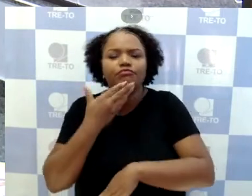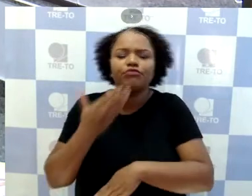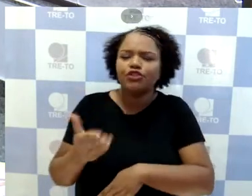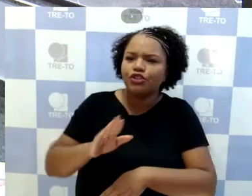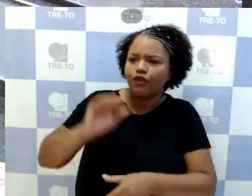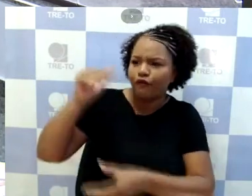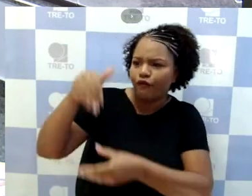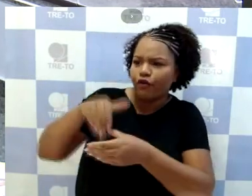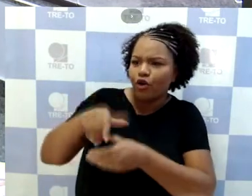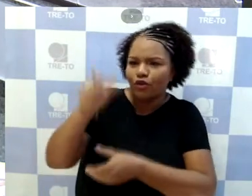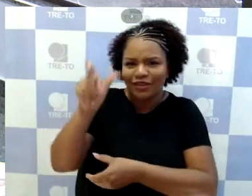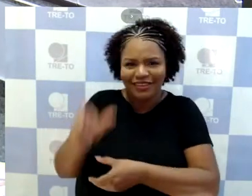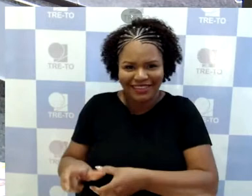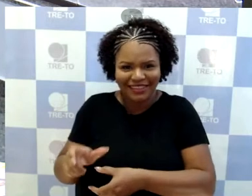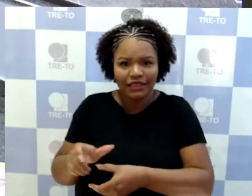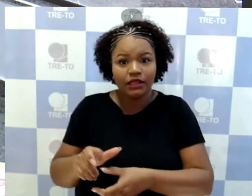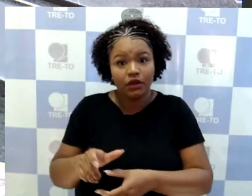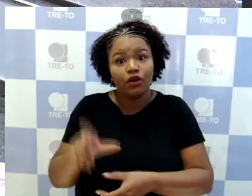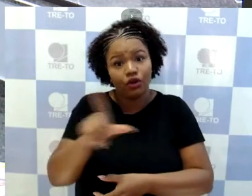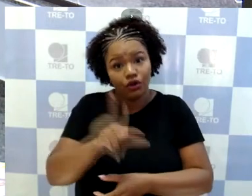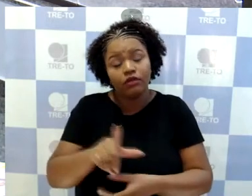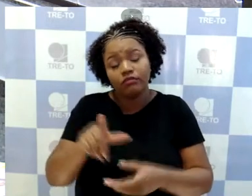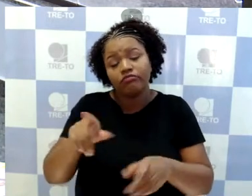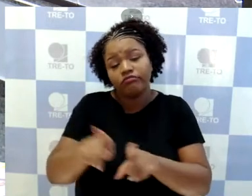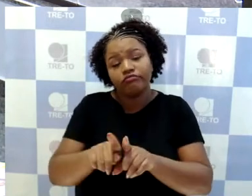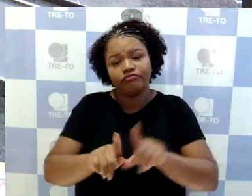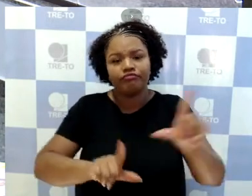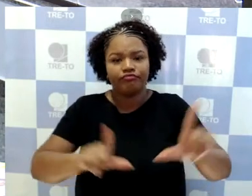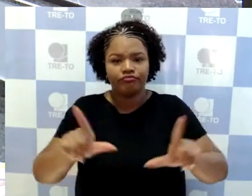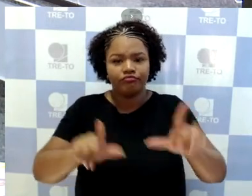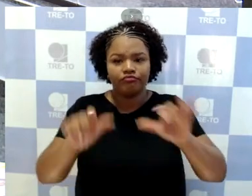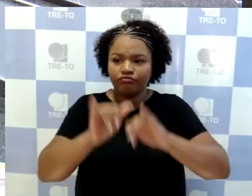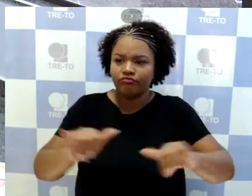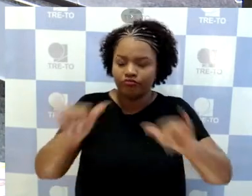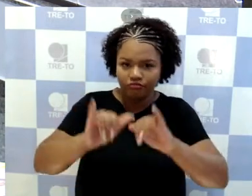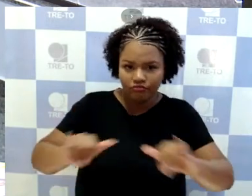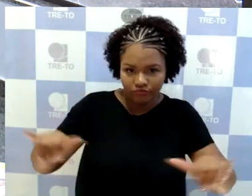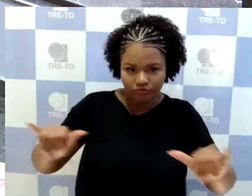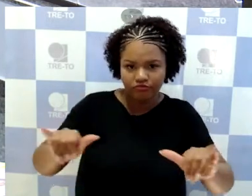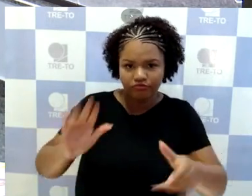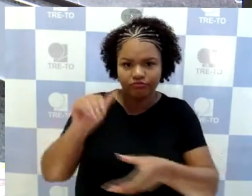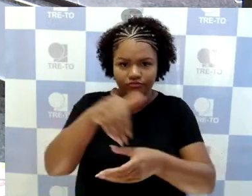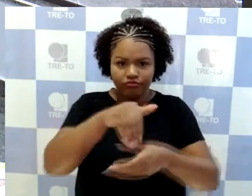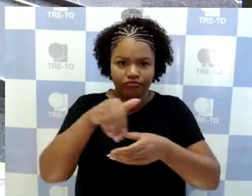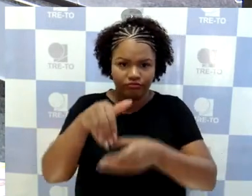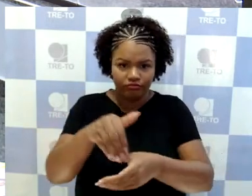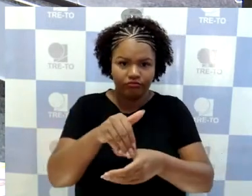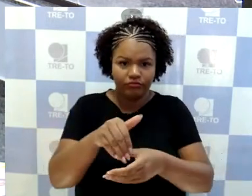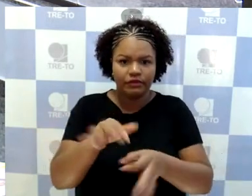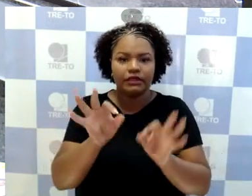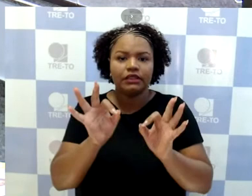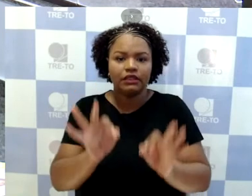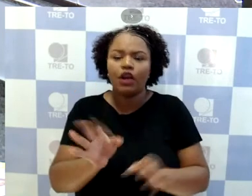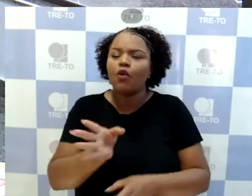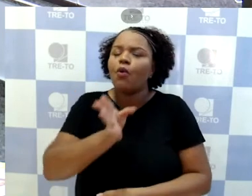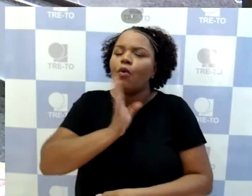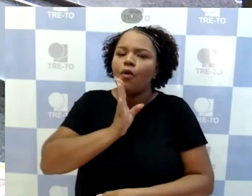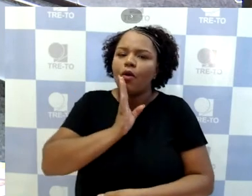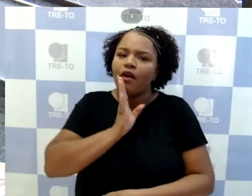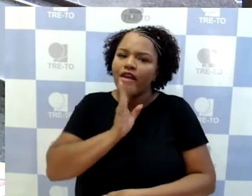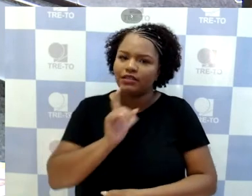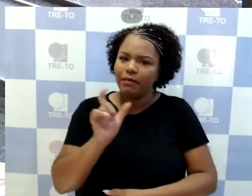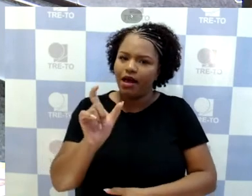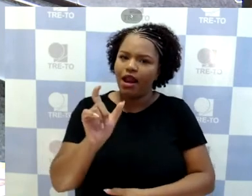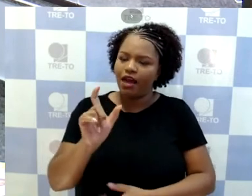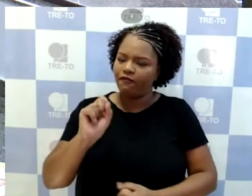na propaganda eleitoral, e, por certo, tem conhecimento do alcance de suas palavras. Nós não